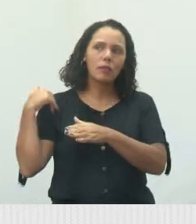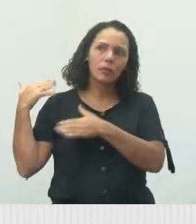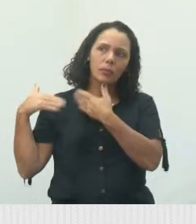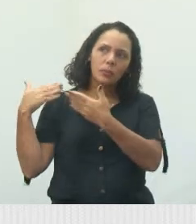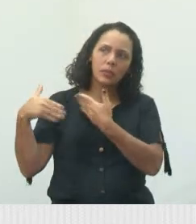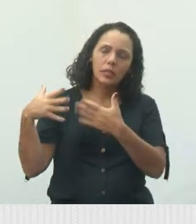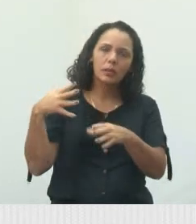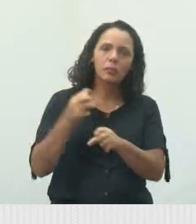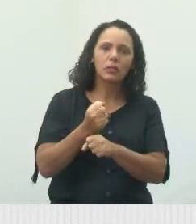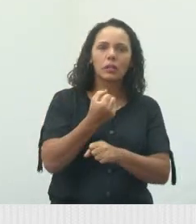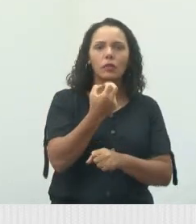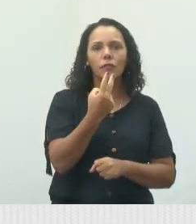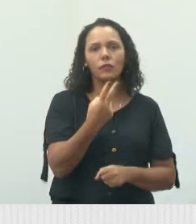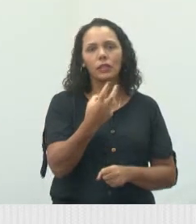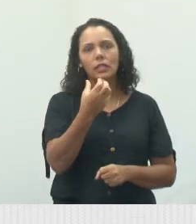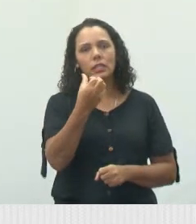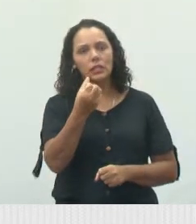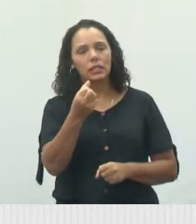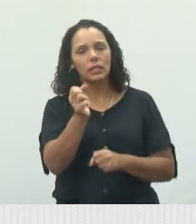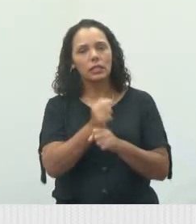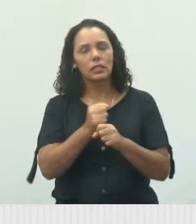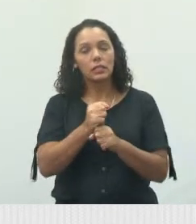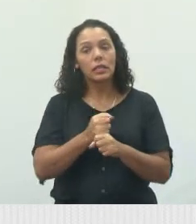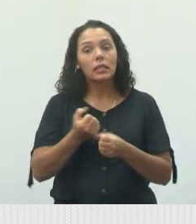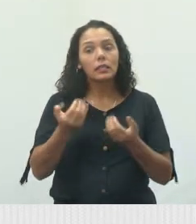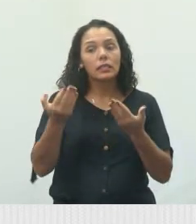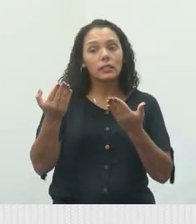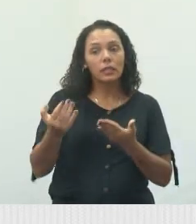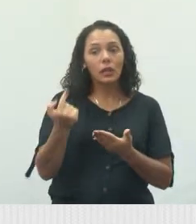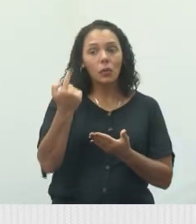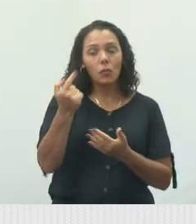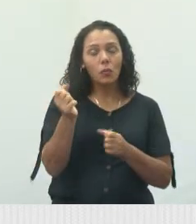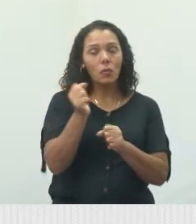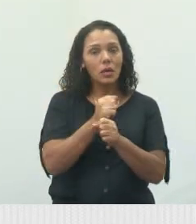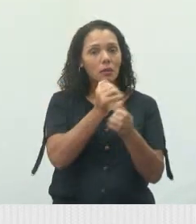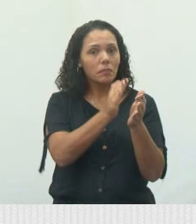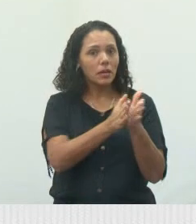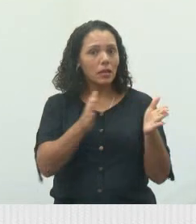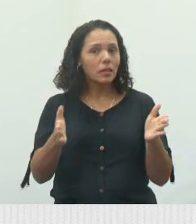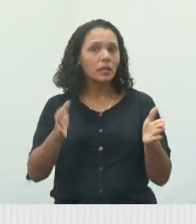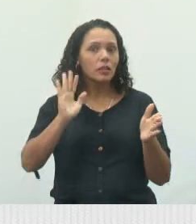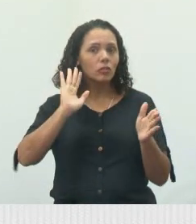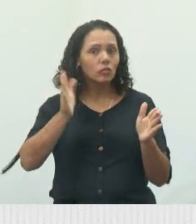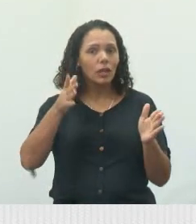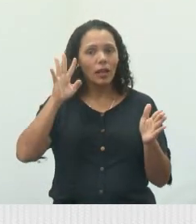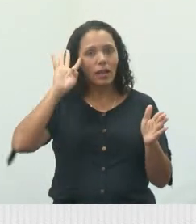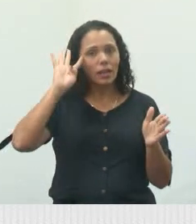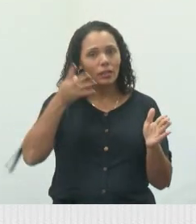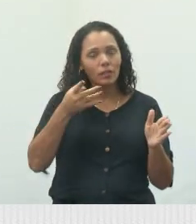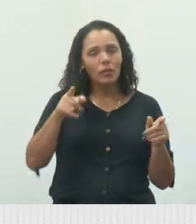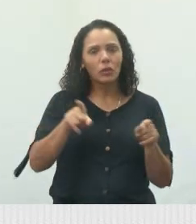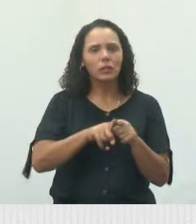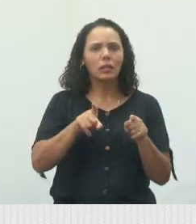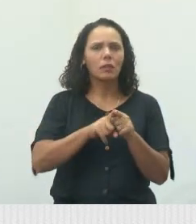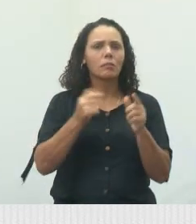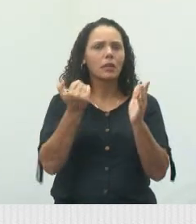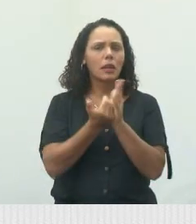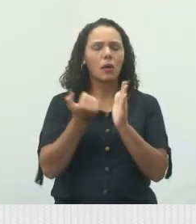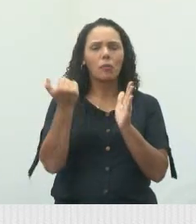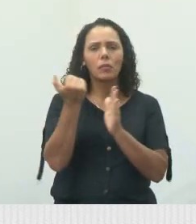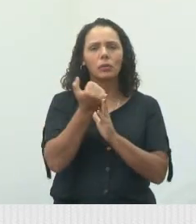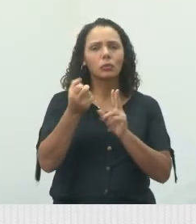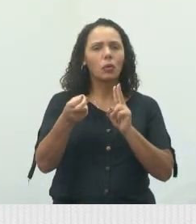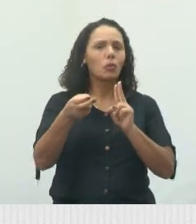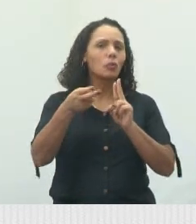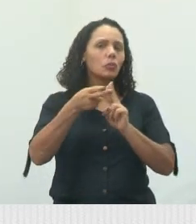o Tarcísio, com um ano, conseguiu resolver essa questão. E não para por aí, né? O Tarcísio aumentou a tabela SUS paulista,